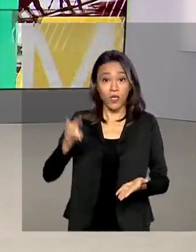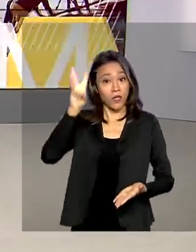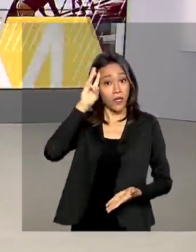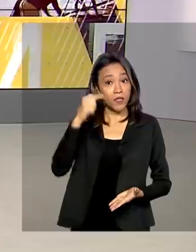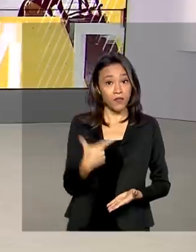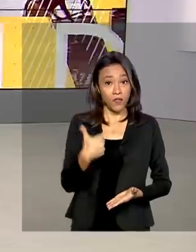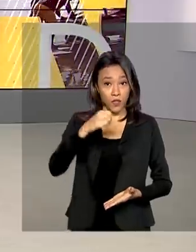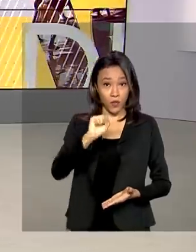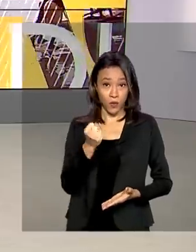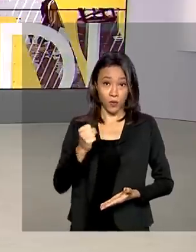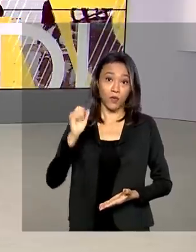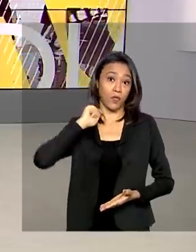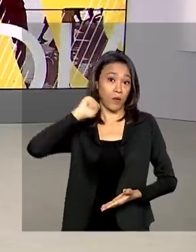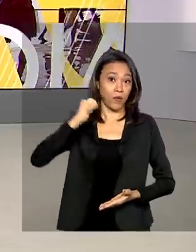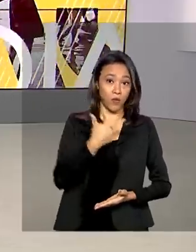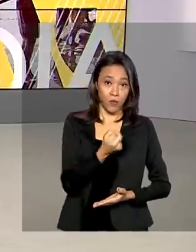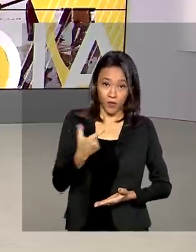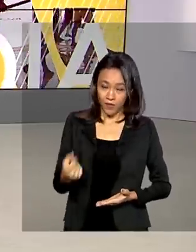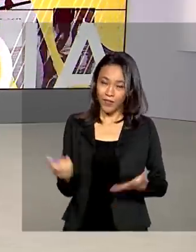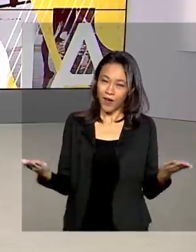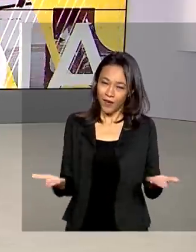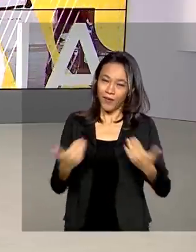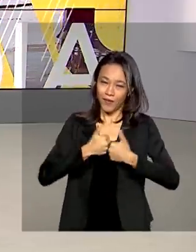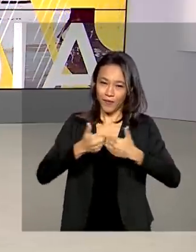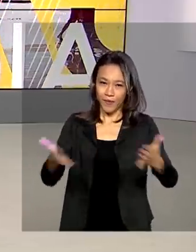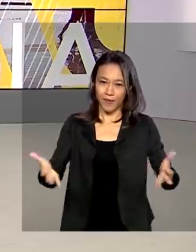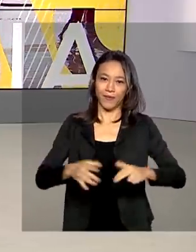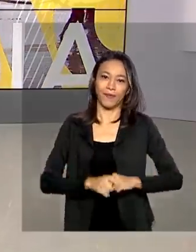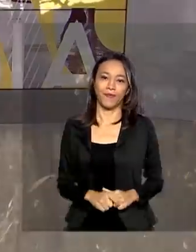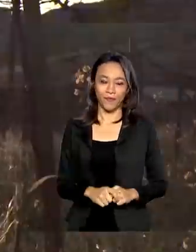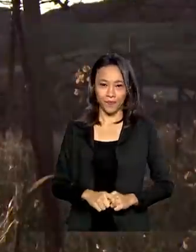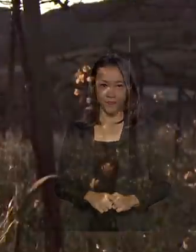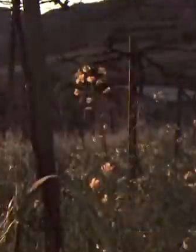abril de 2020. Brasil em Dia começa agora.